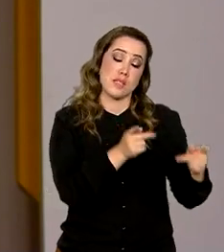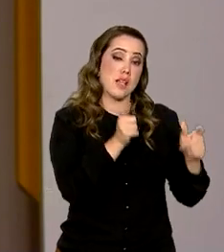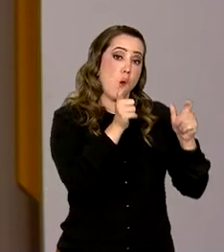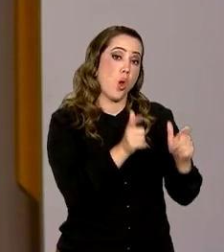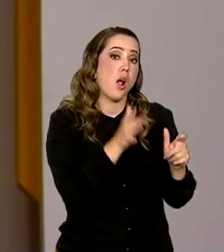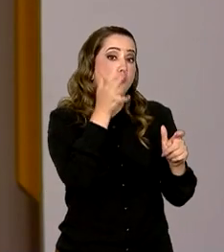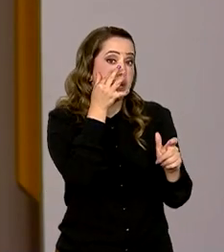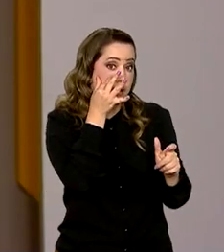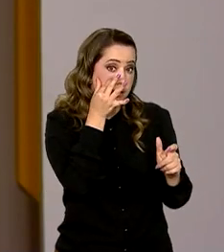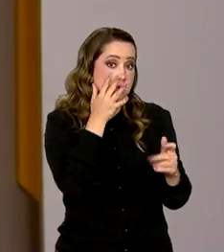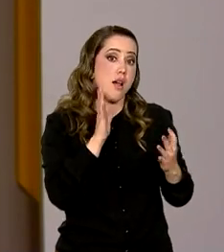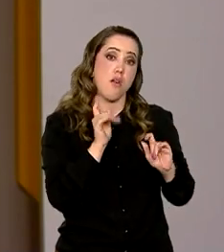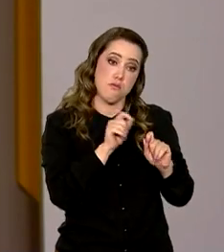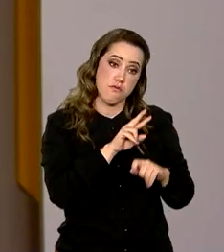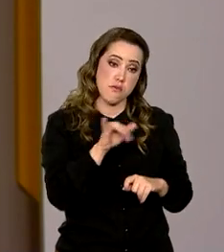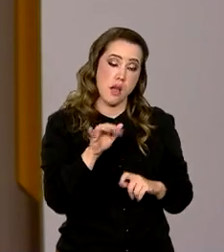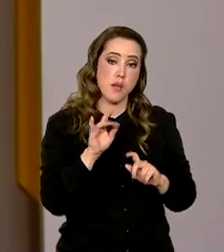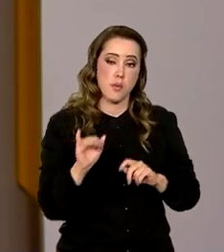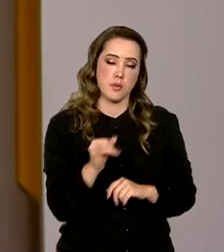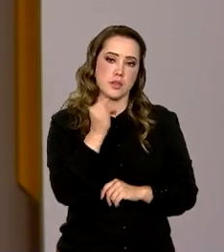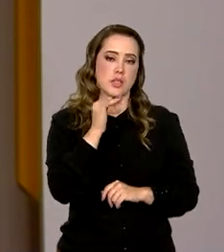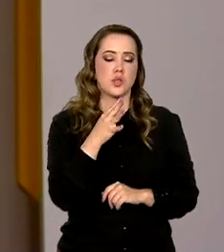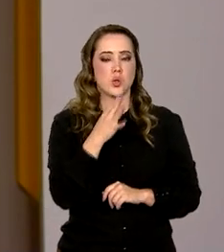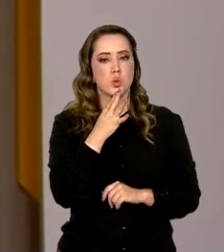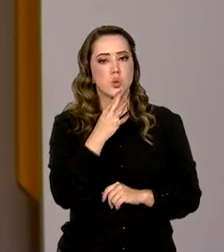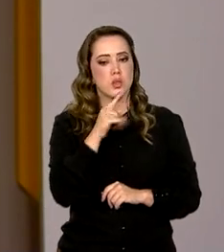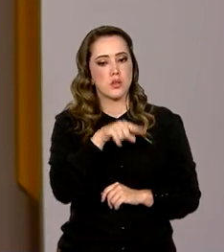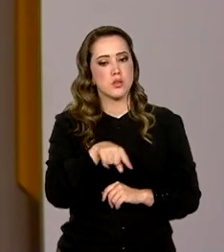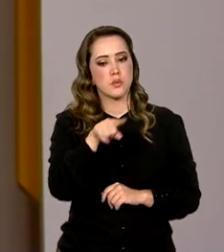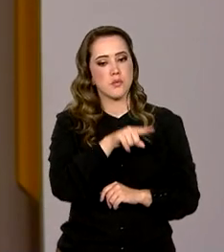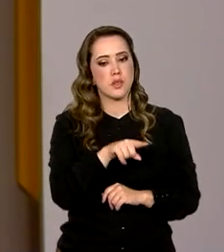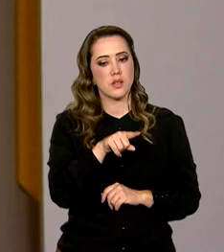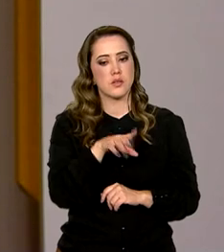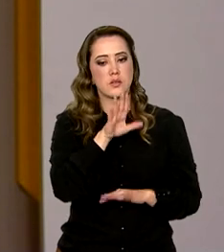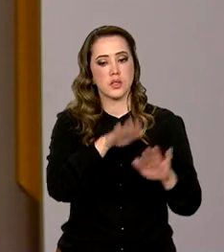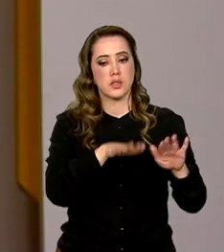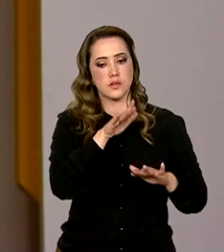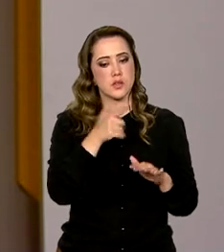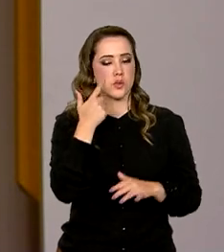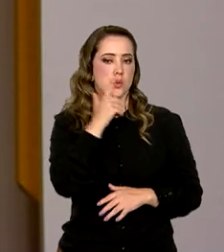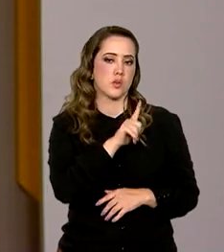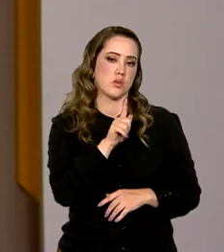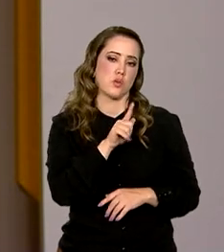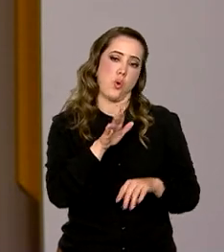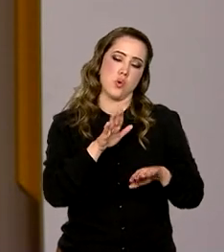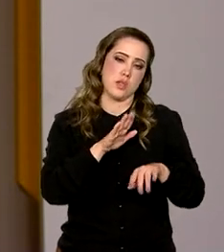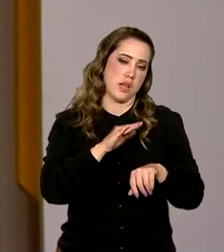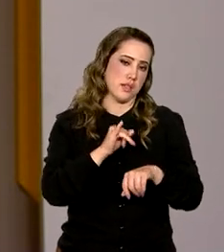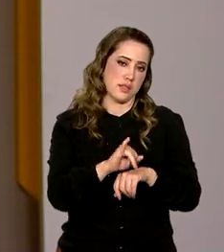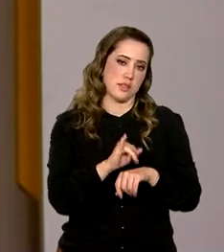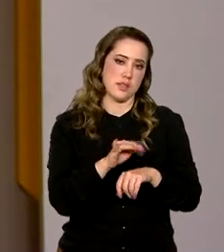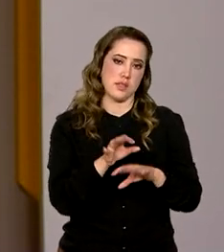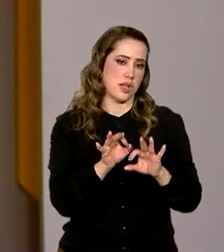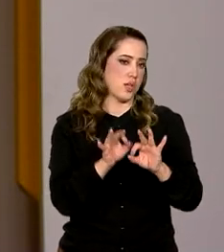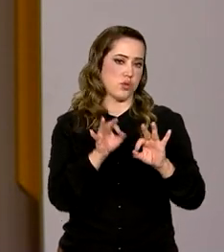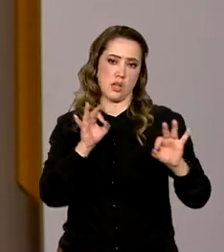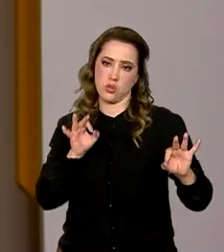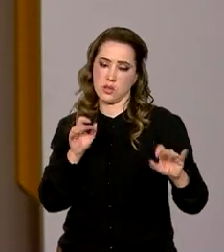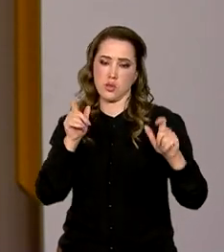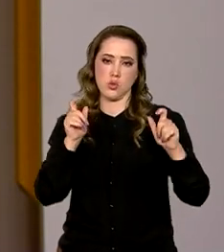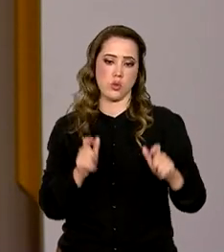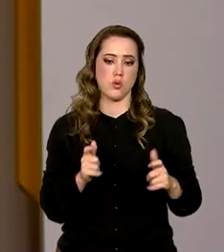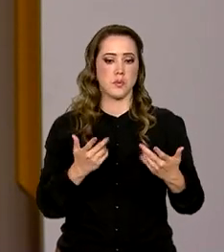acervo e vai dar oportunidade a elas de conhecerem aquilo que não está tão acessível por uma questão de localização,